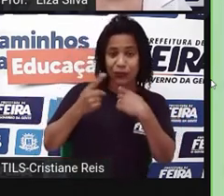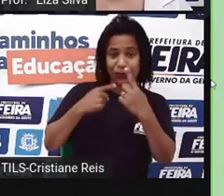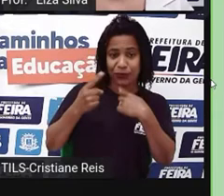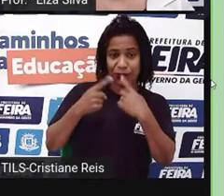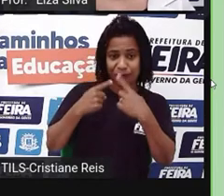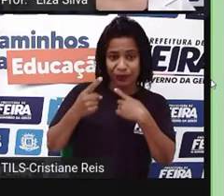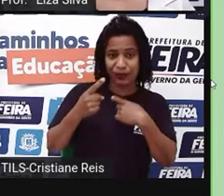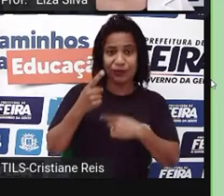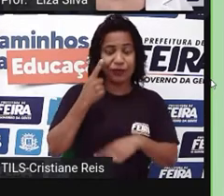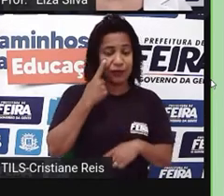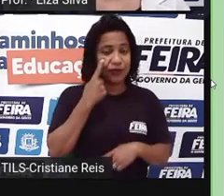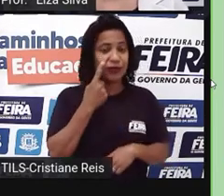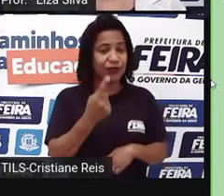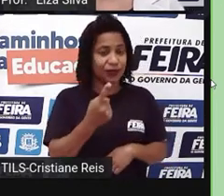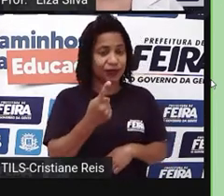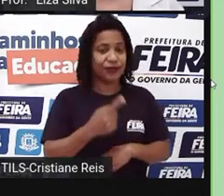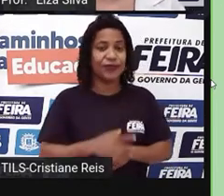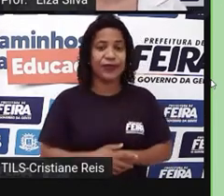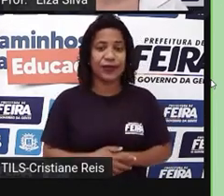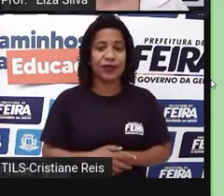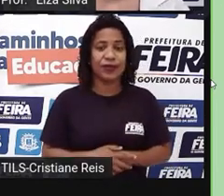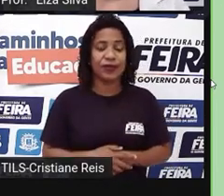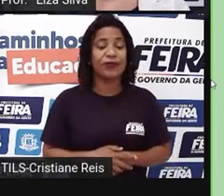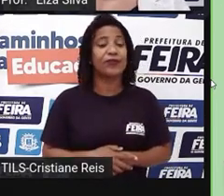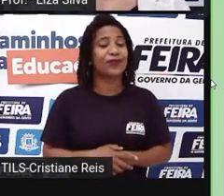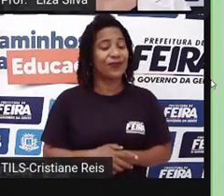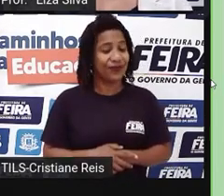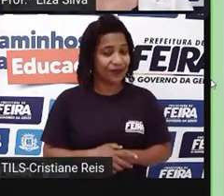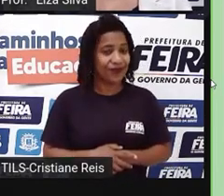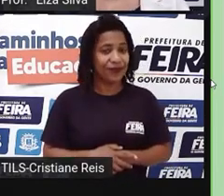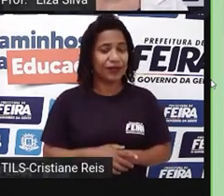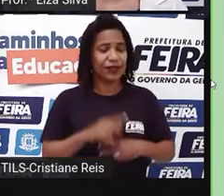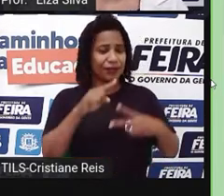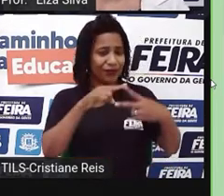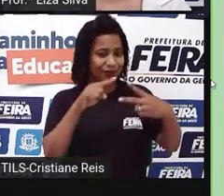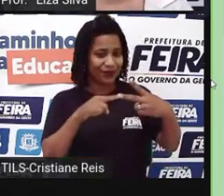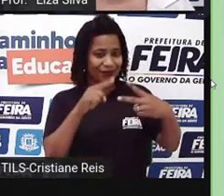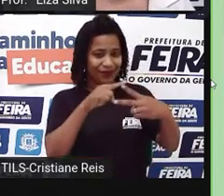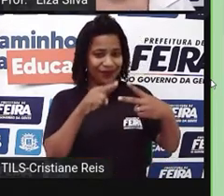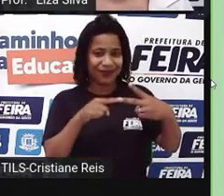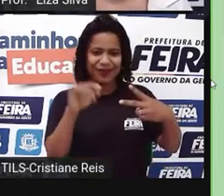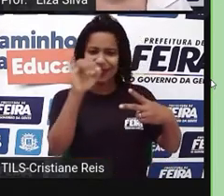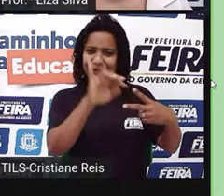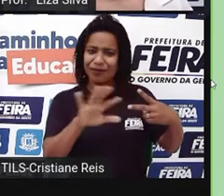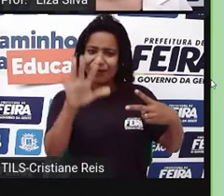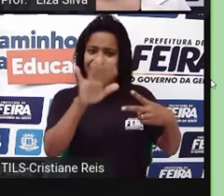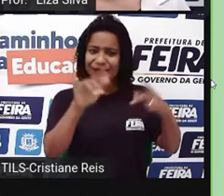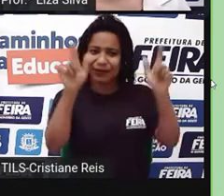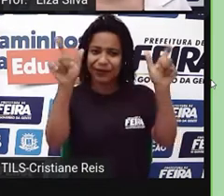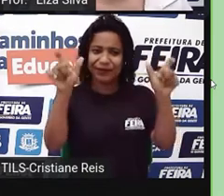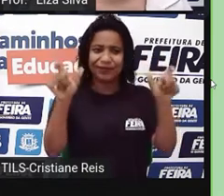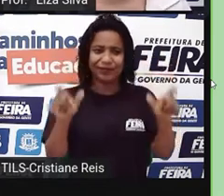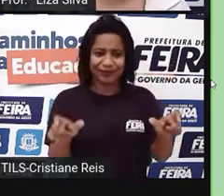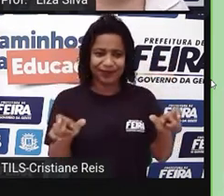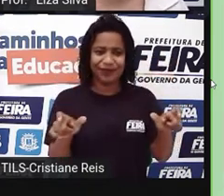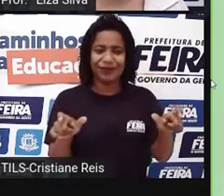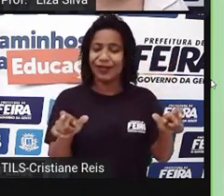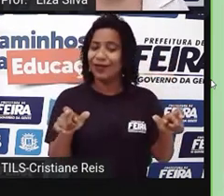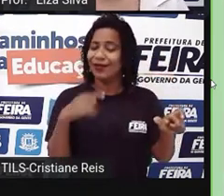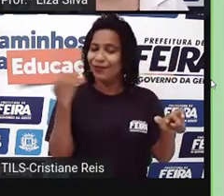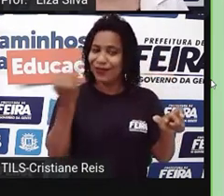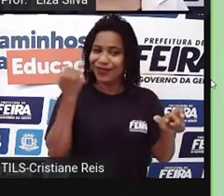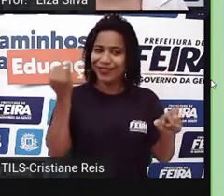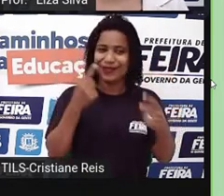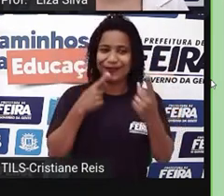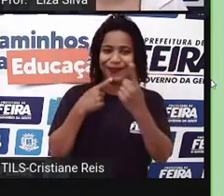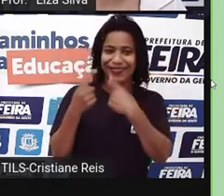E observem que eu espelho aqui para vocês duas pessoas que são os elementos fundamentais